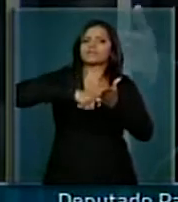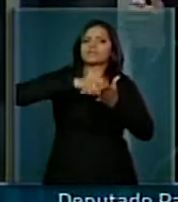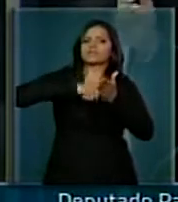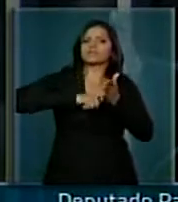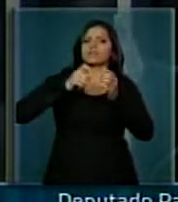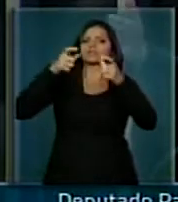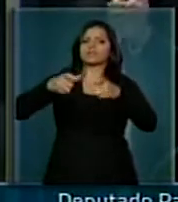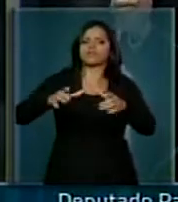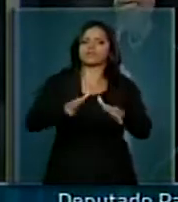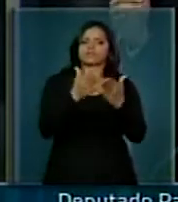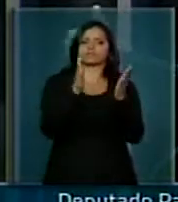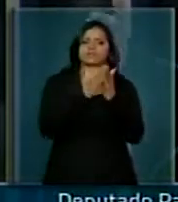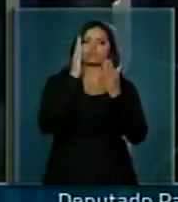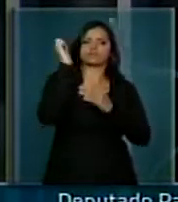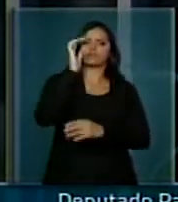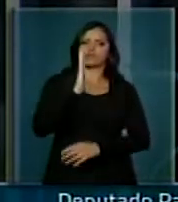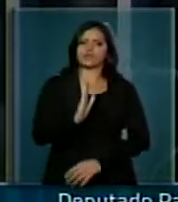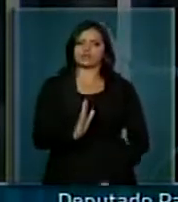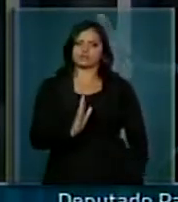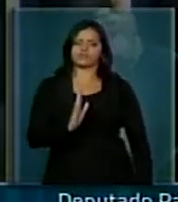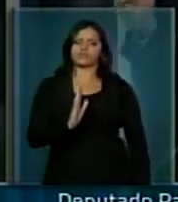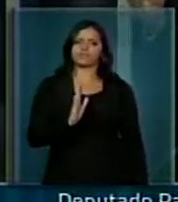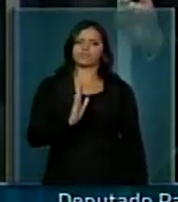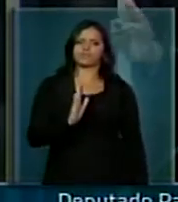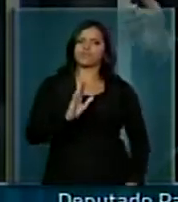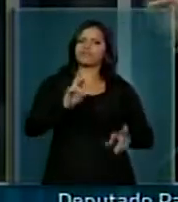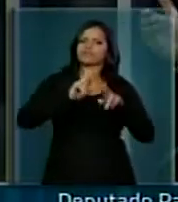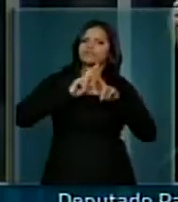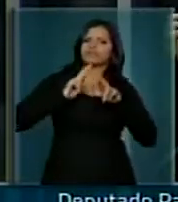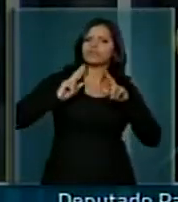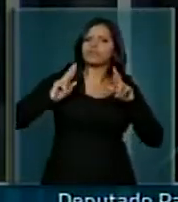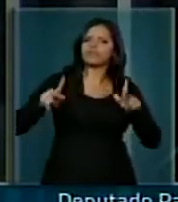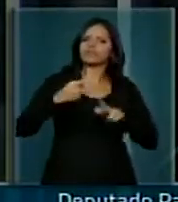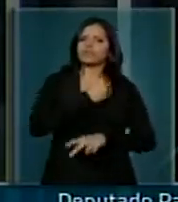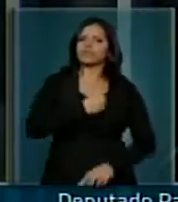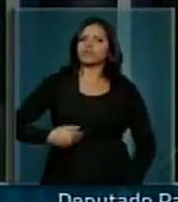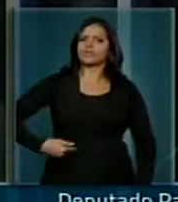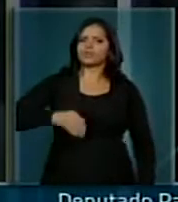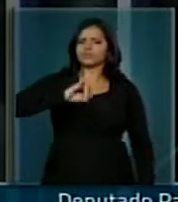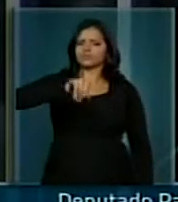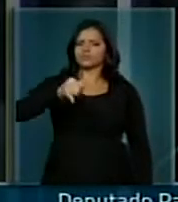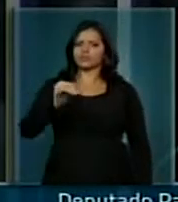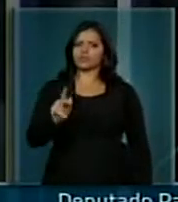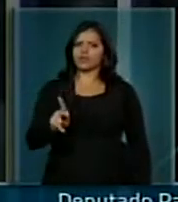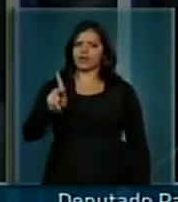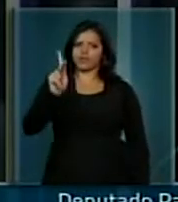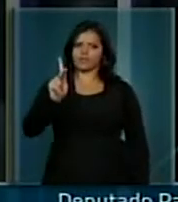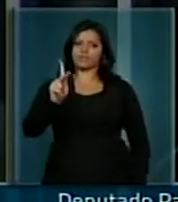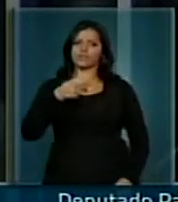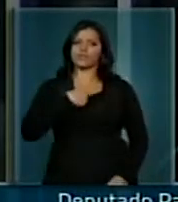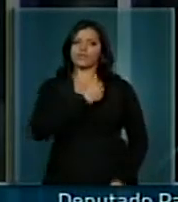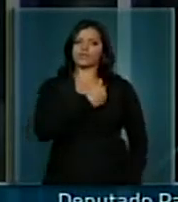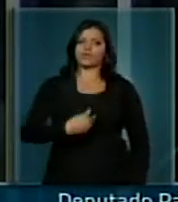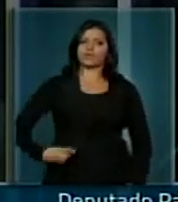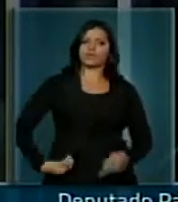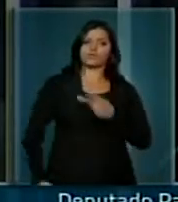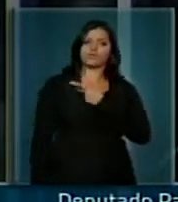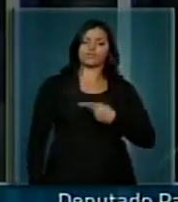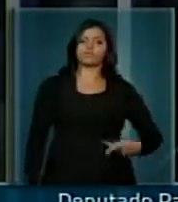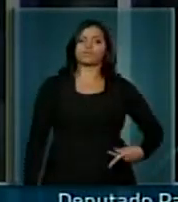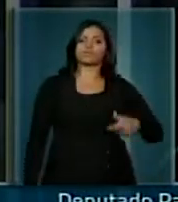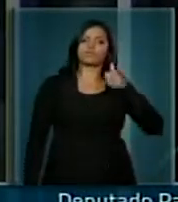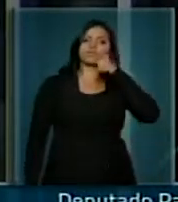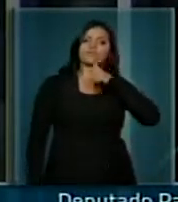as áreas menos favorecidas do Brasil. A diferença deste governo, JK, e o governo da presidente